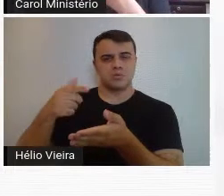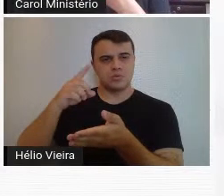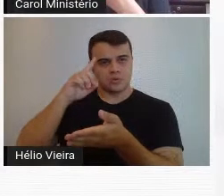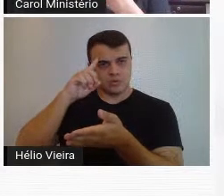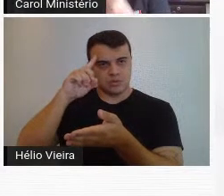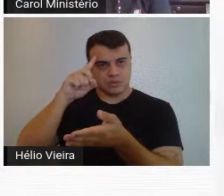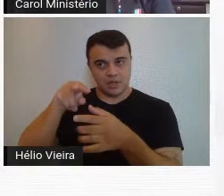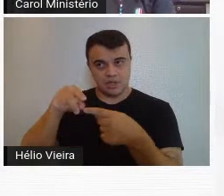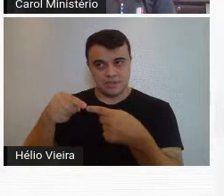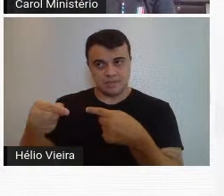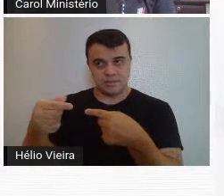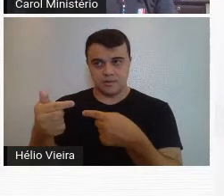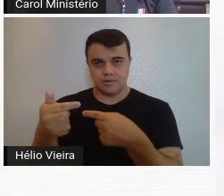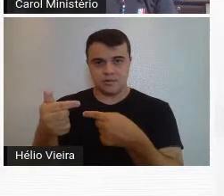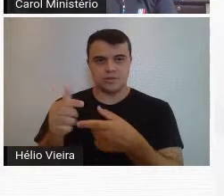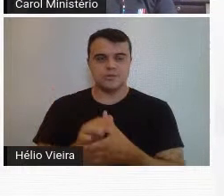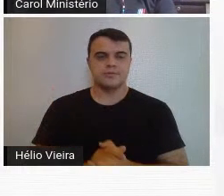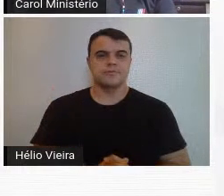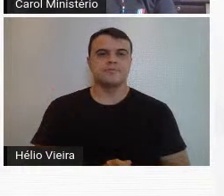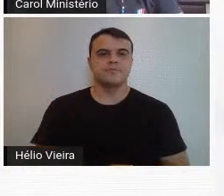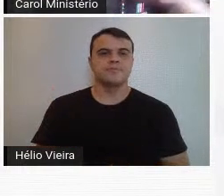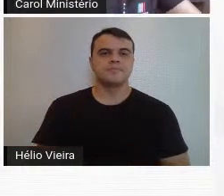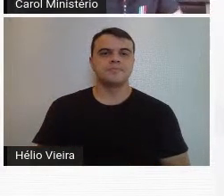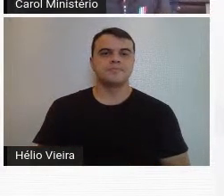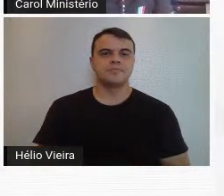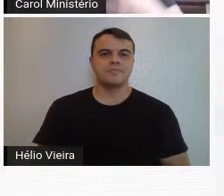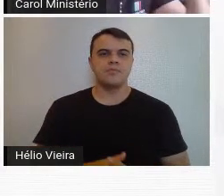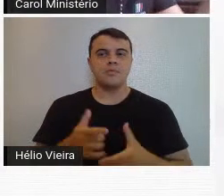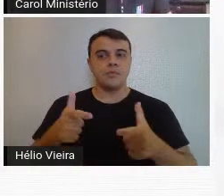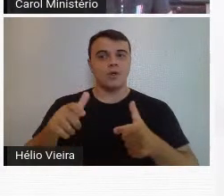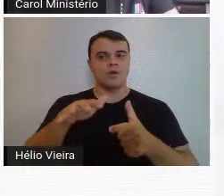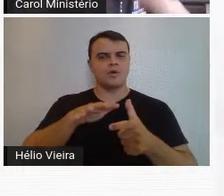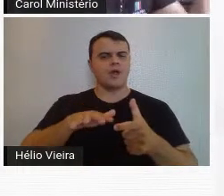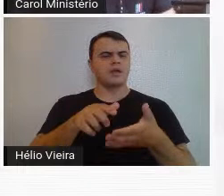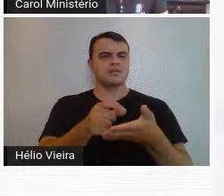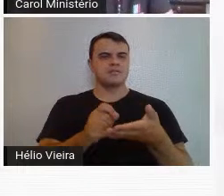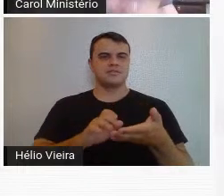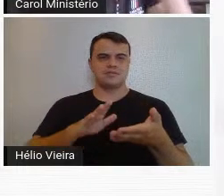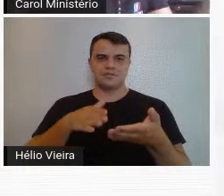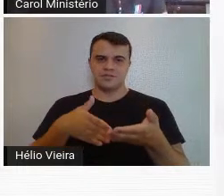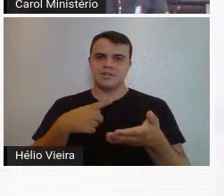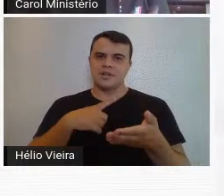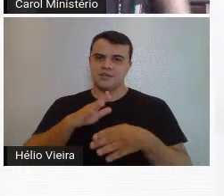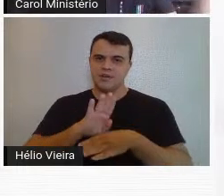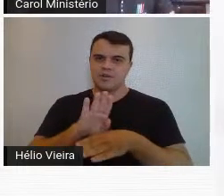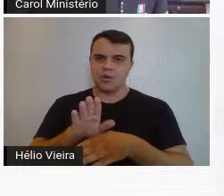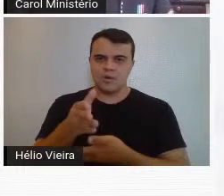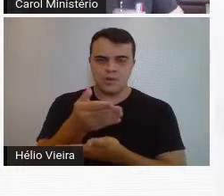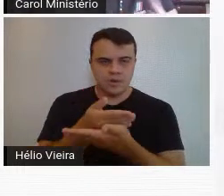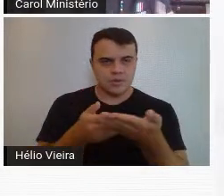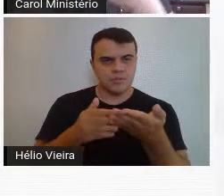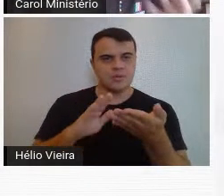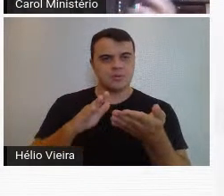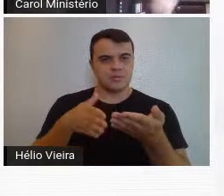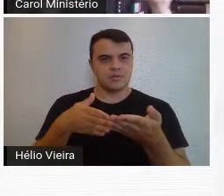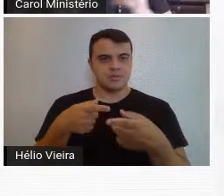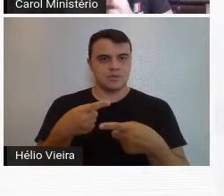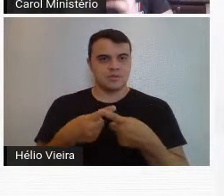da Semana de 22. Então, o ambiente dos escritores já estava também contribuindo para